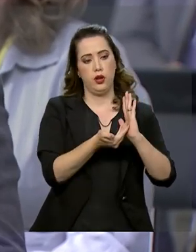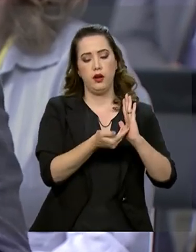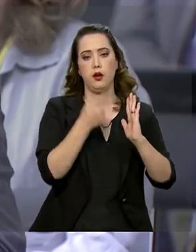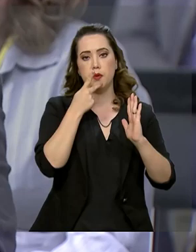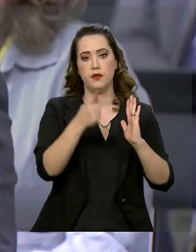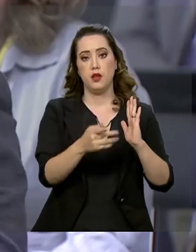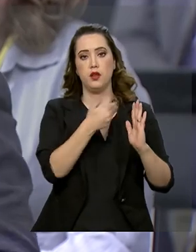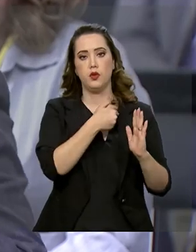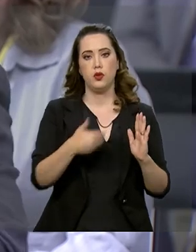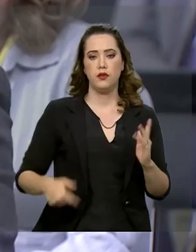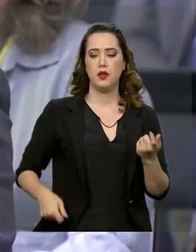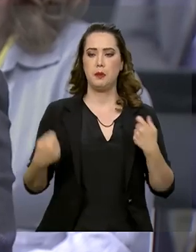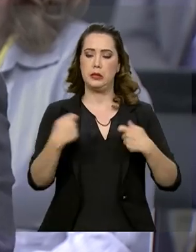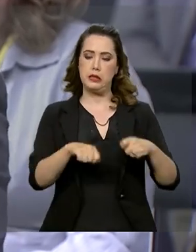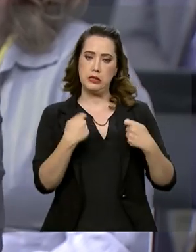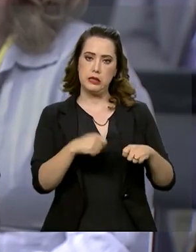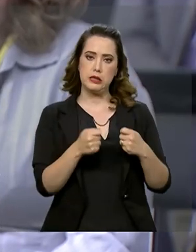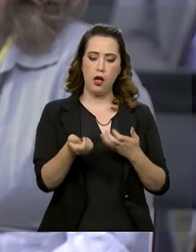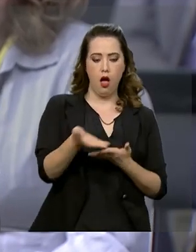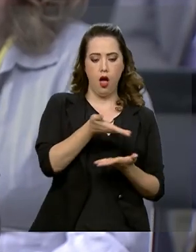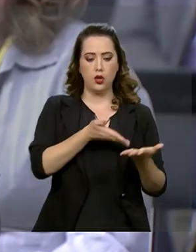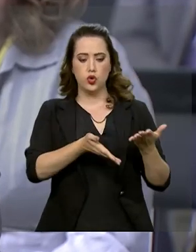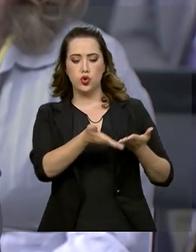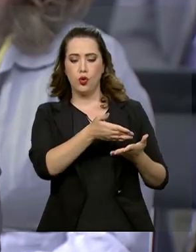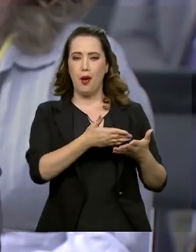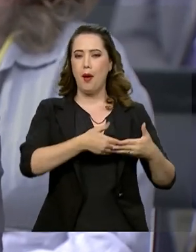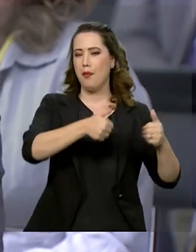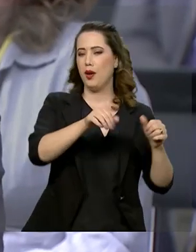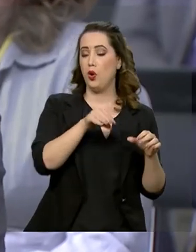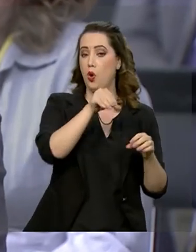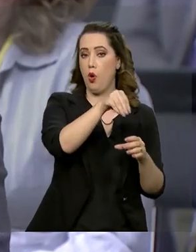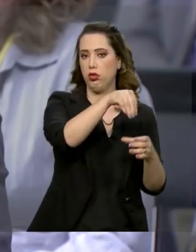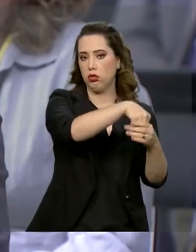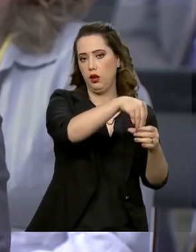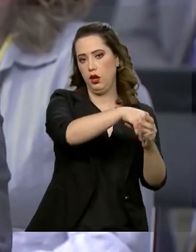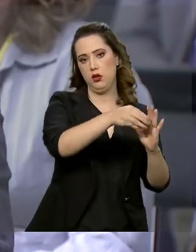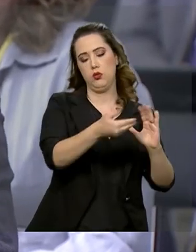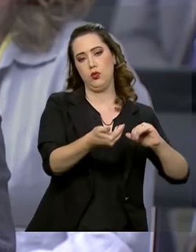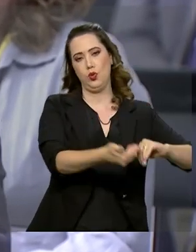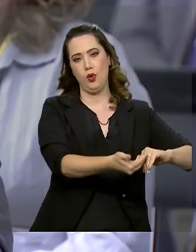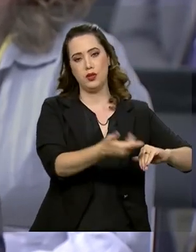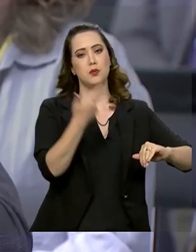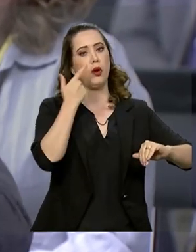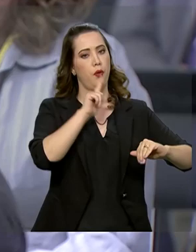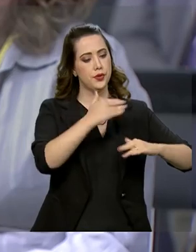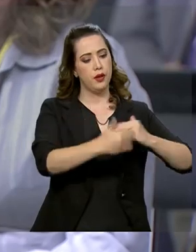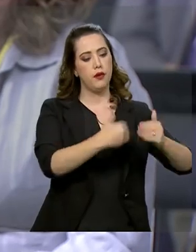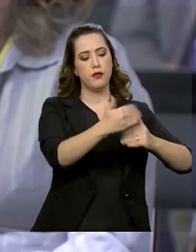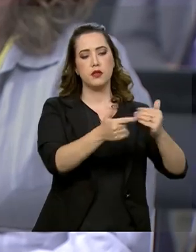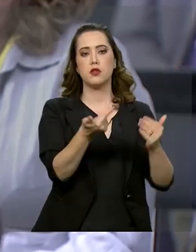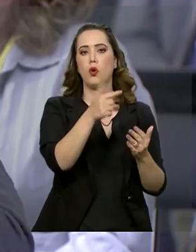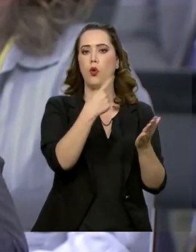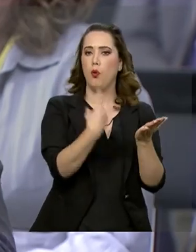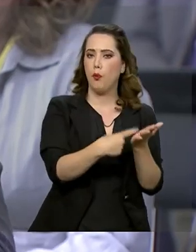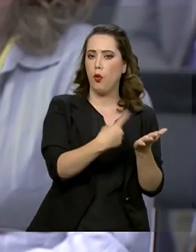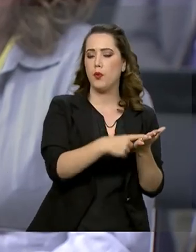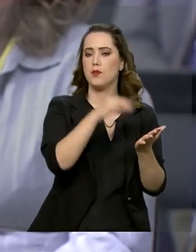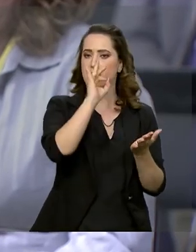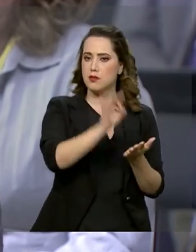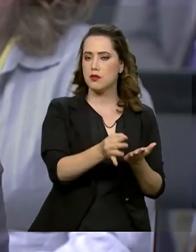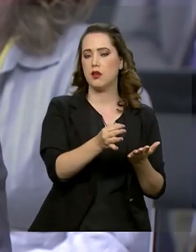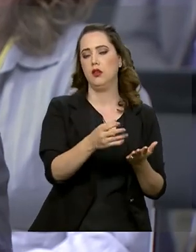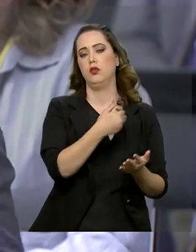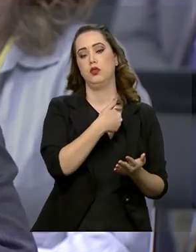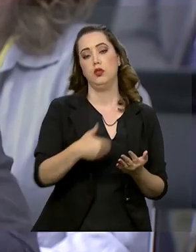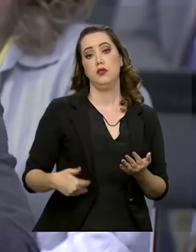o governo precisa ainda articular melhor a sua base no Congresso Nacional para poder conseguir avançar com uma agenda própria do